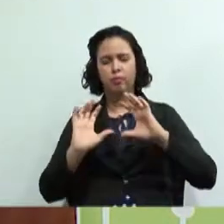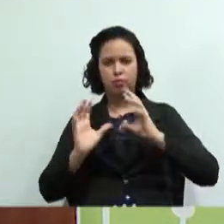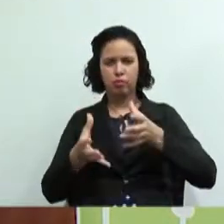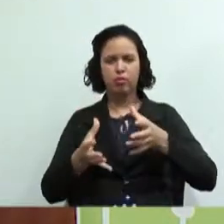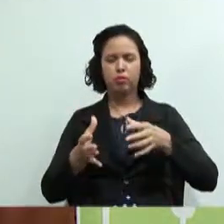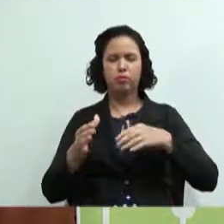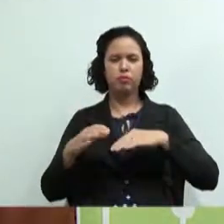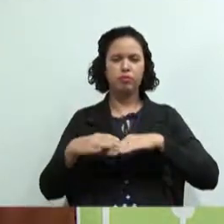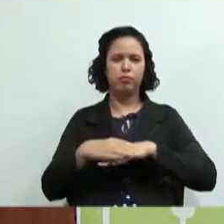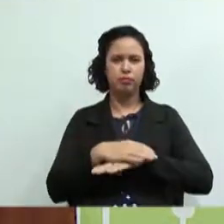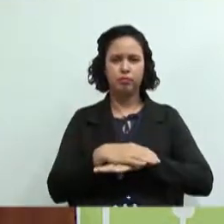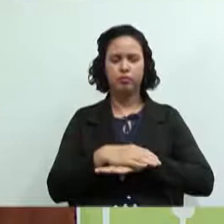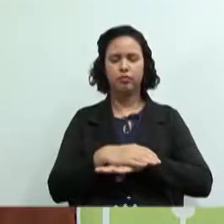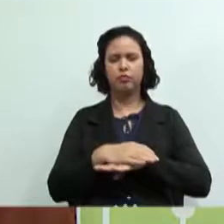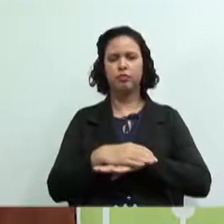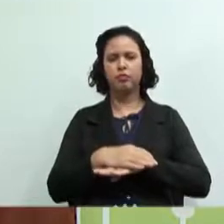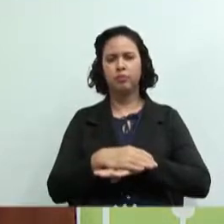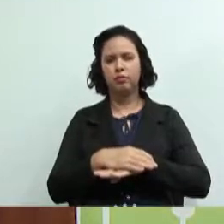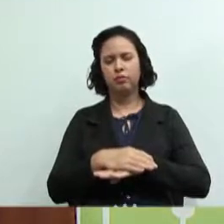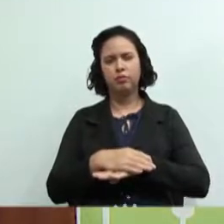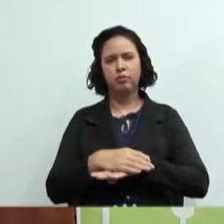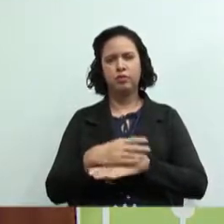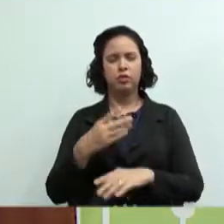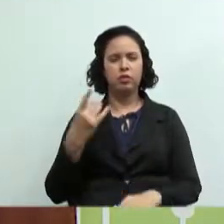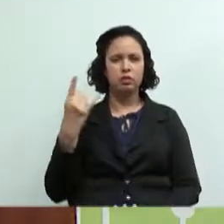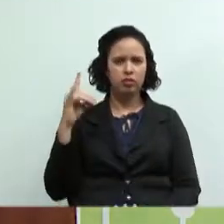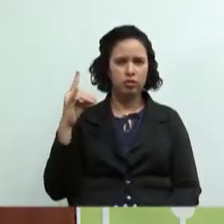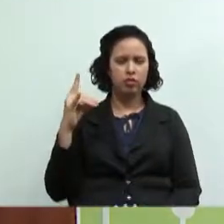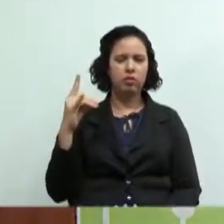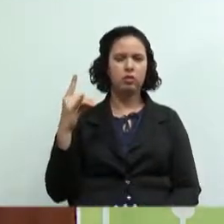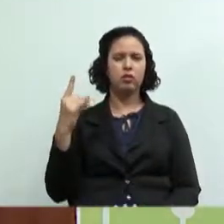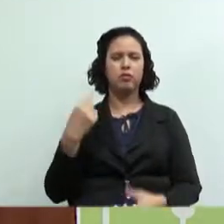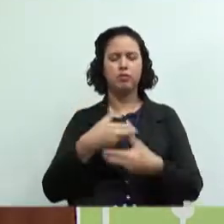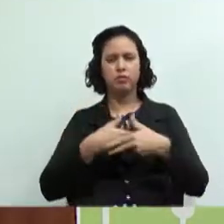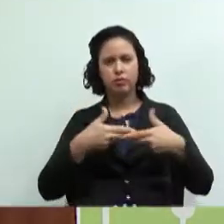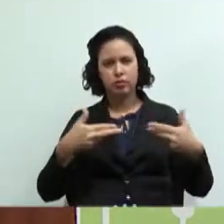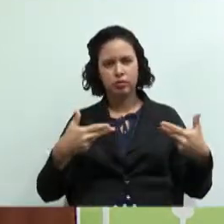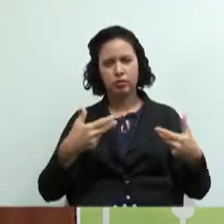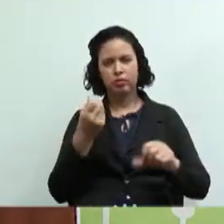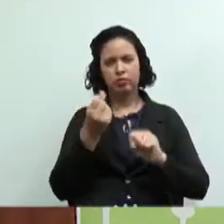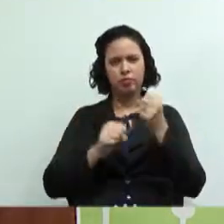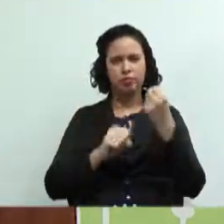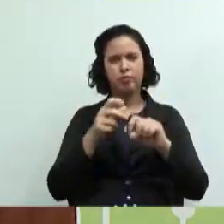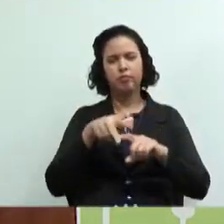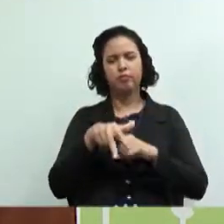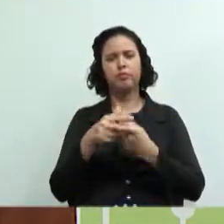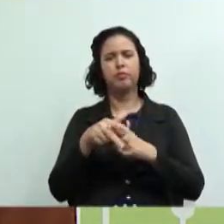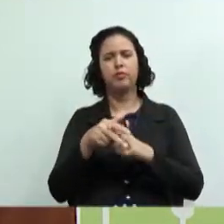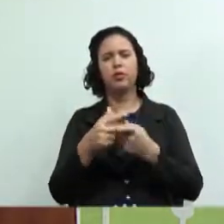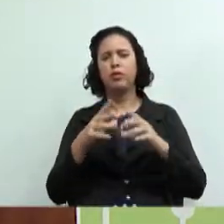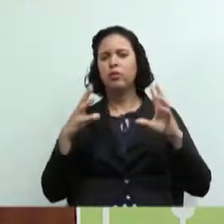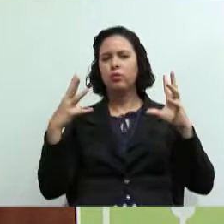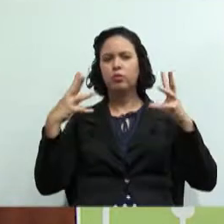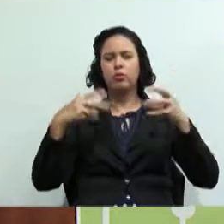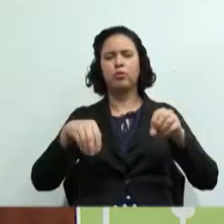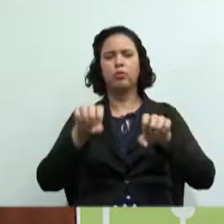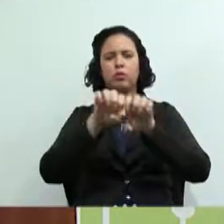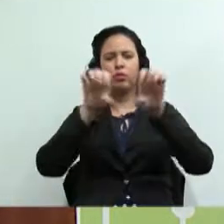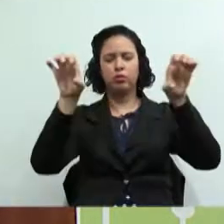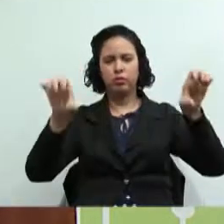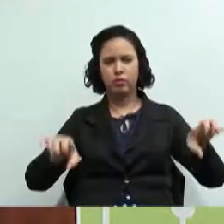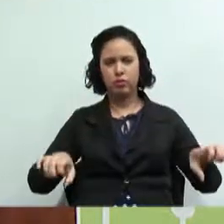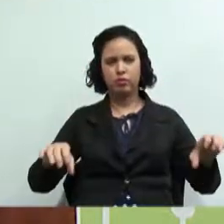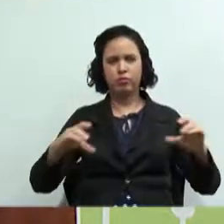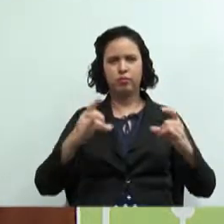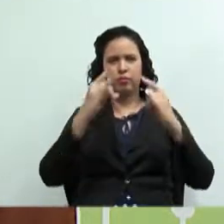sapato, seja uma fábrica de refrigerante, todos aqueles equipamentos, todas aquelas máquinas, toda aquela estrutura de galpão,